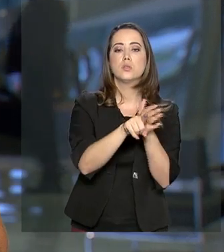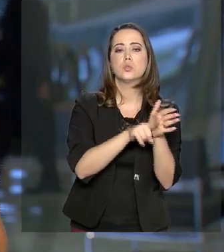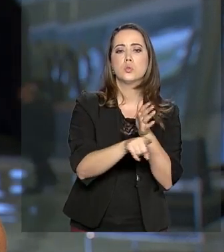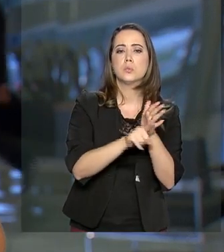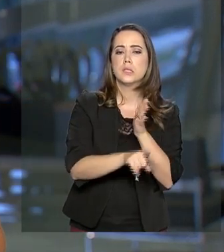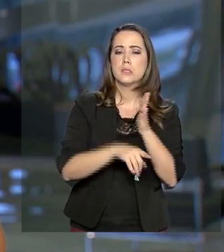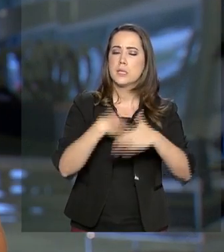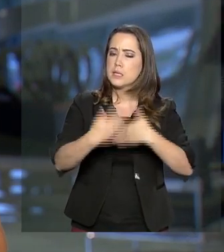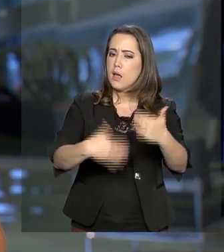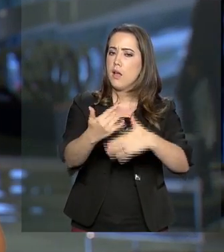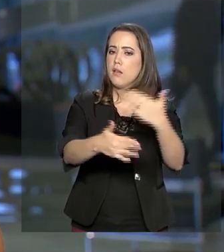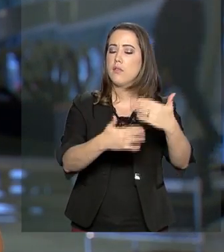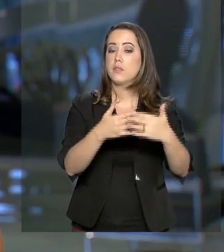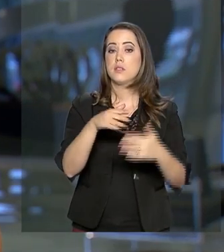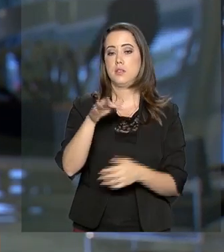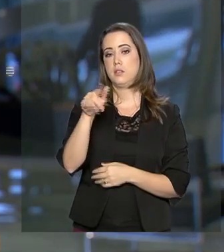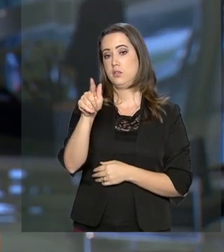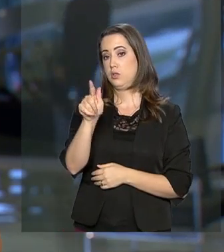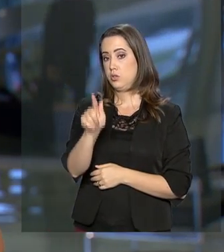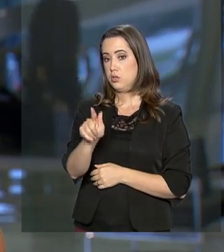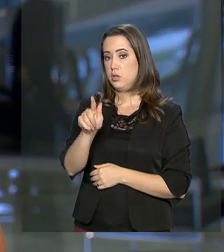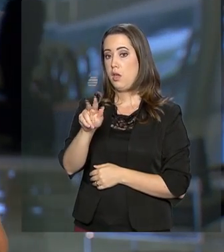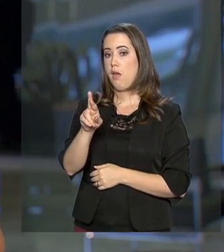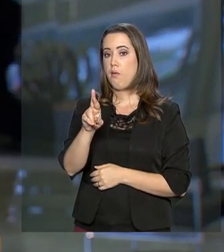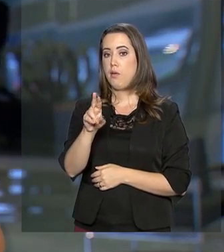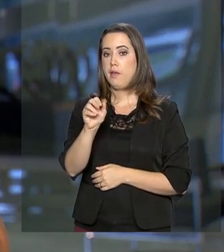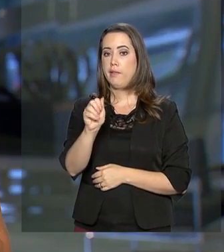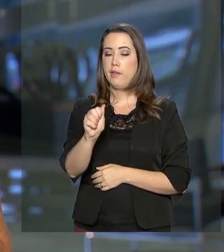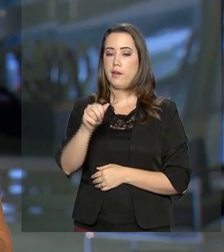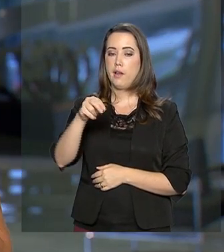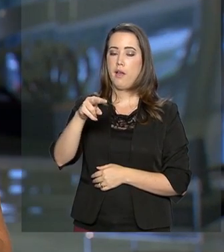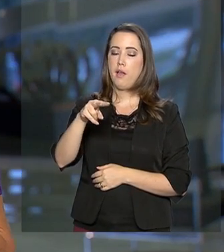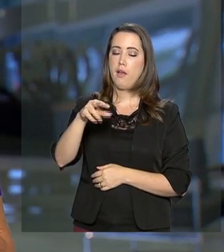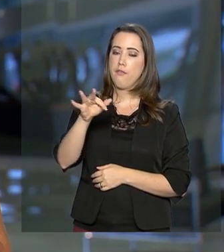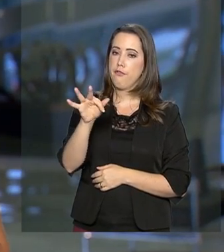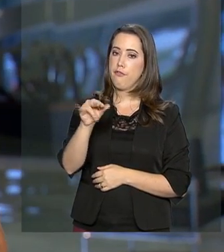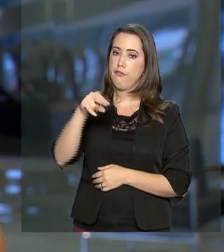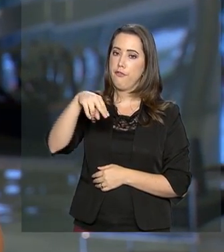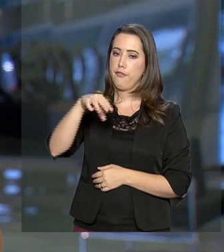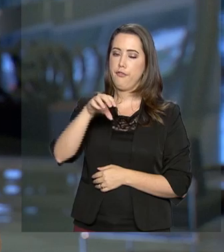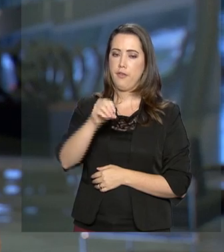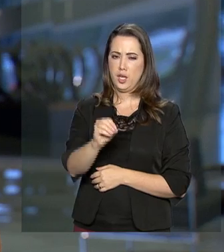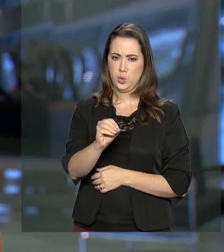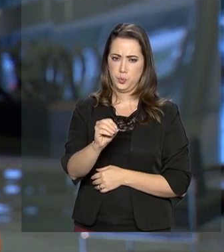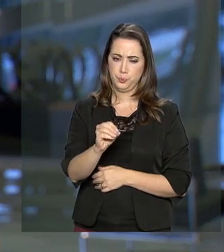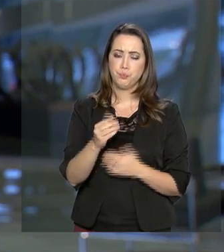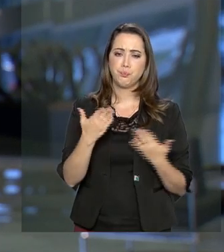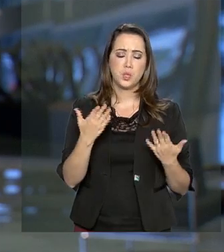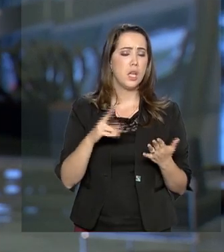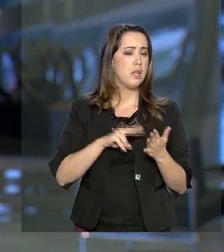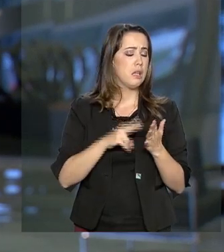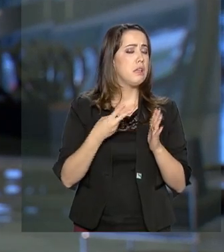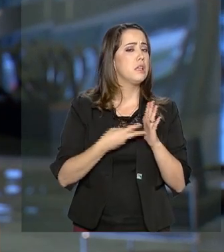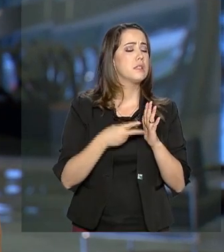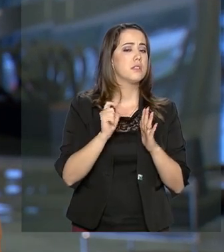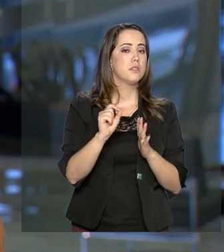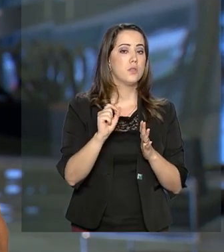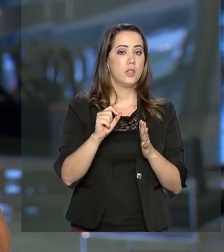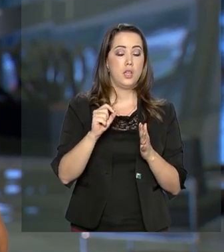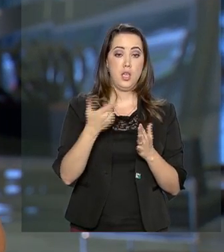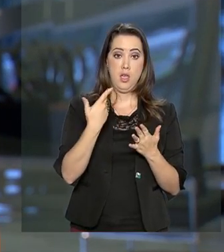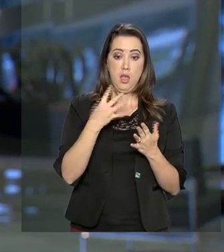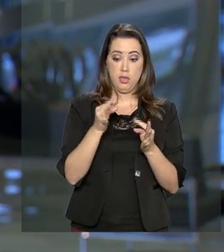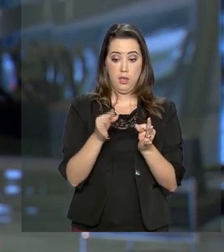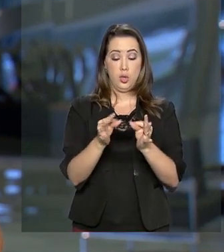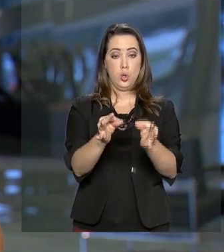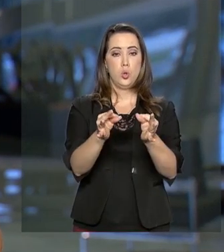Avançadas de Grafeno Nanomateriais e Nanotecnologias. O grafeno é um material feito a